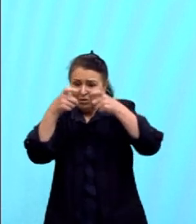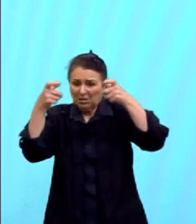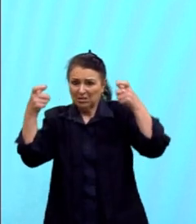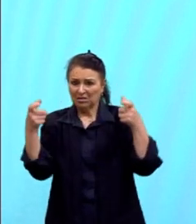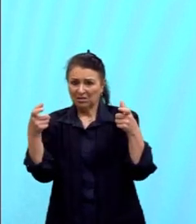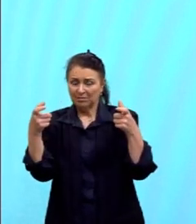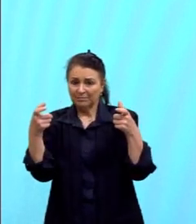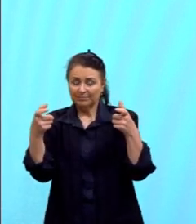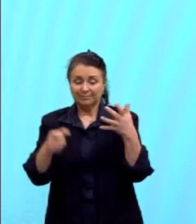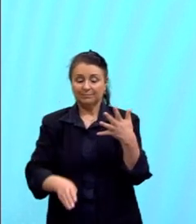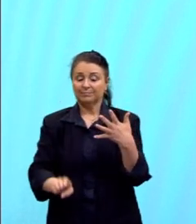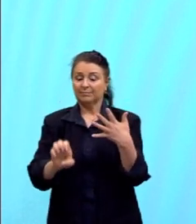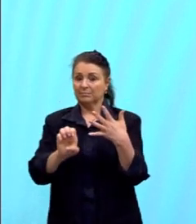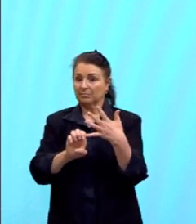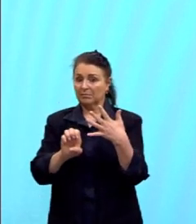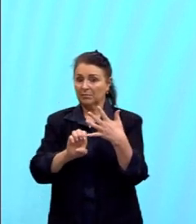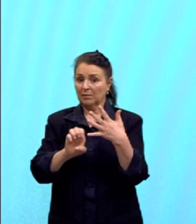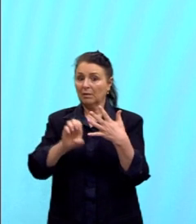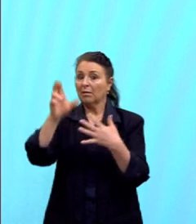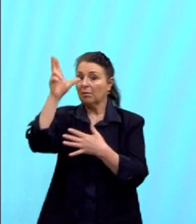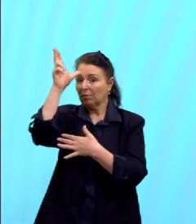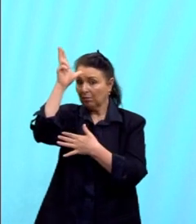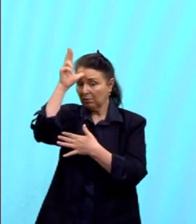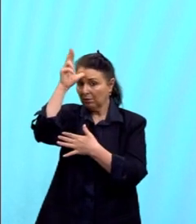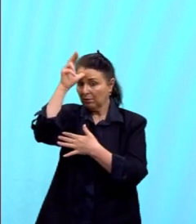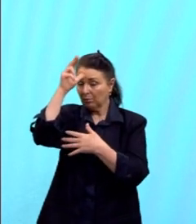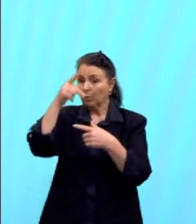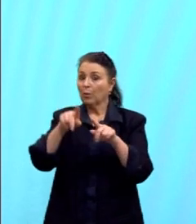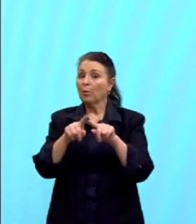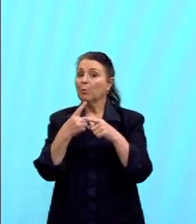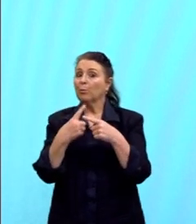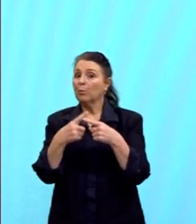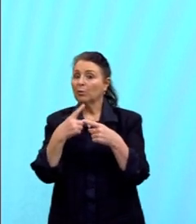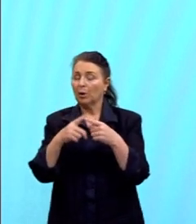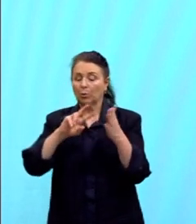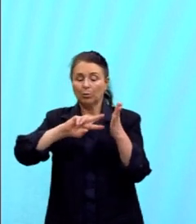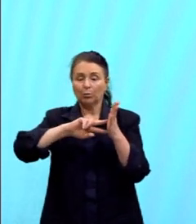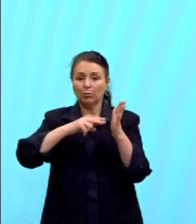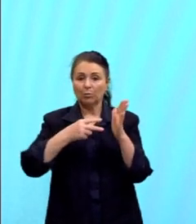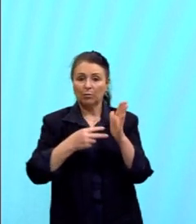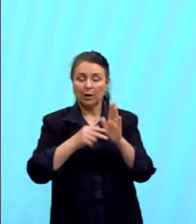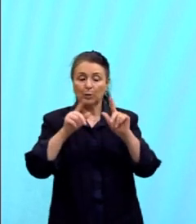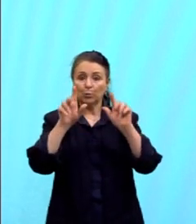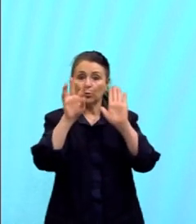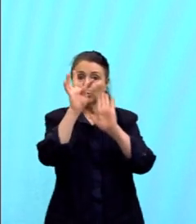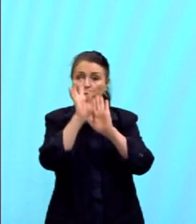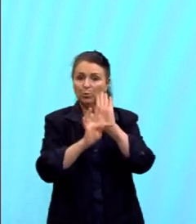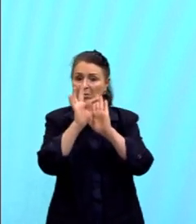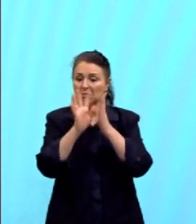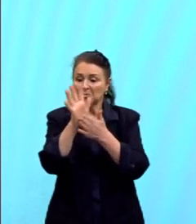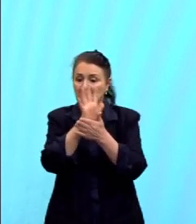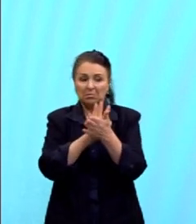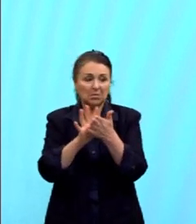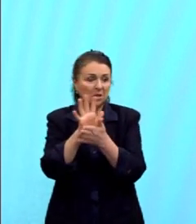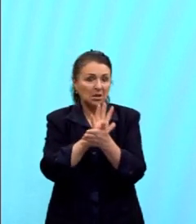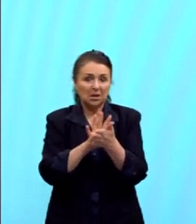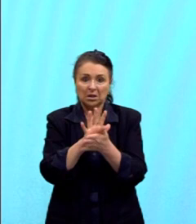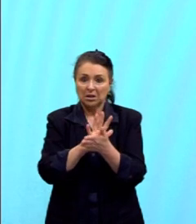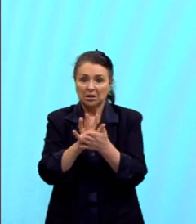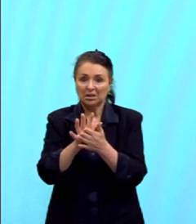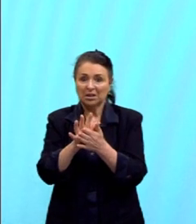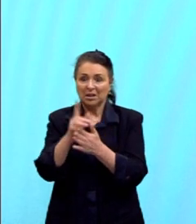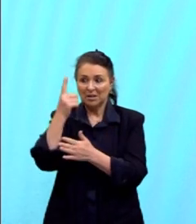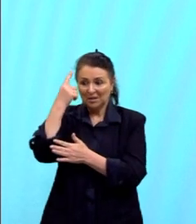Alternativa E, dadaísmo, pois o significado do texto é nenhum, já que as